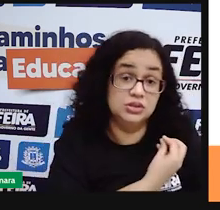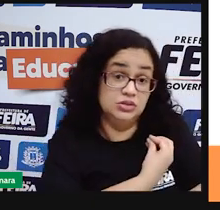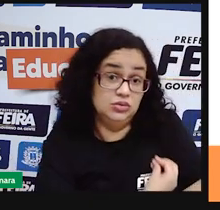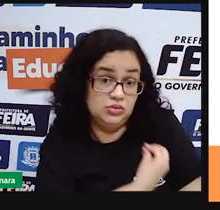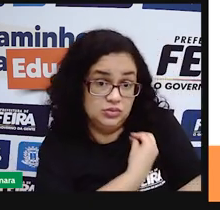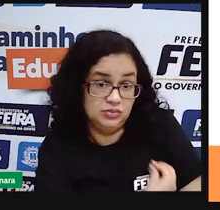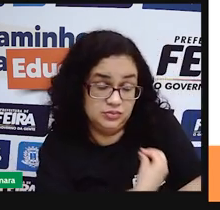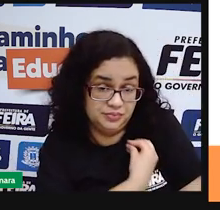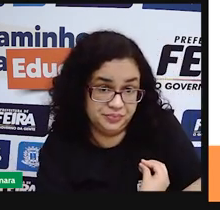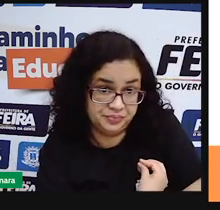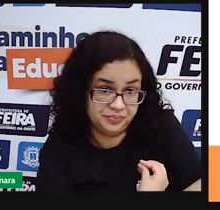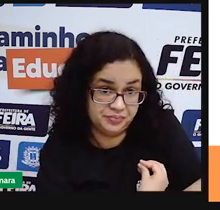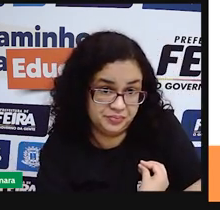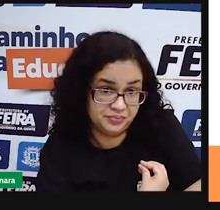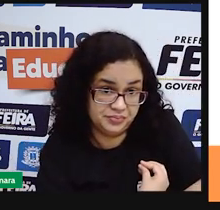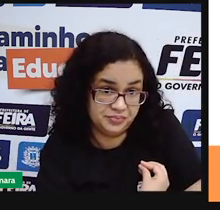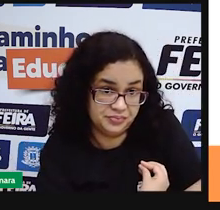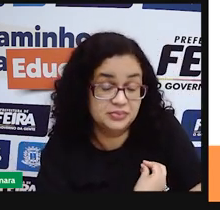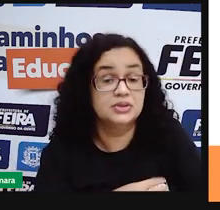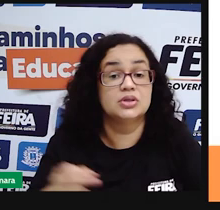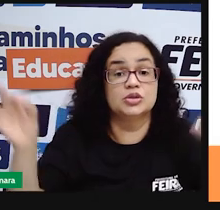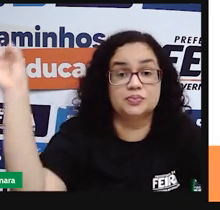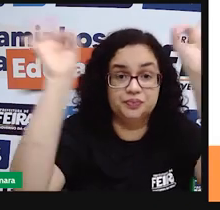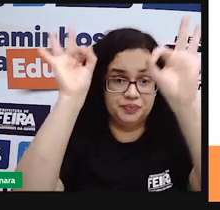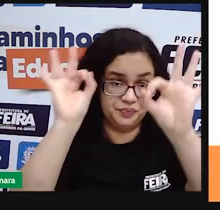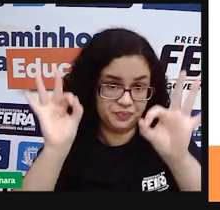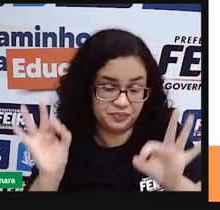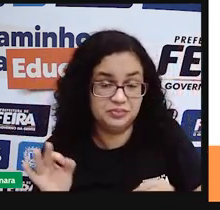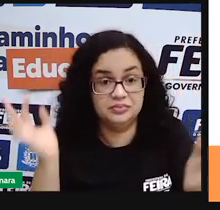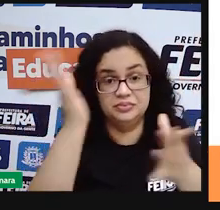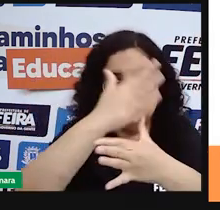seus hábitos às suas organizações sociais